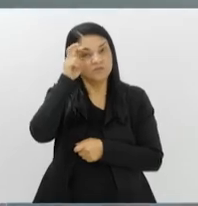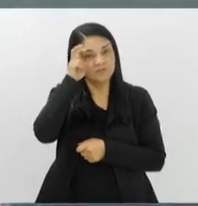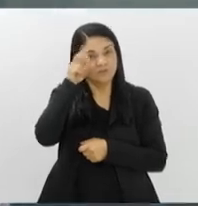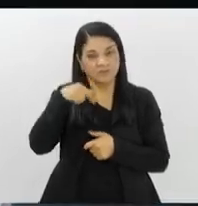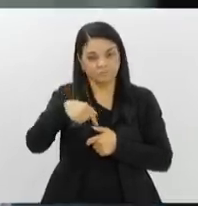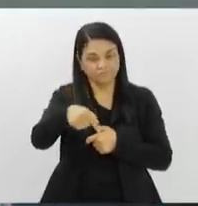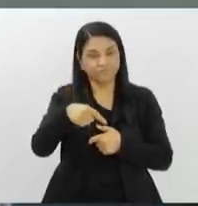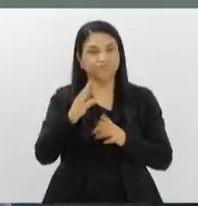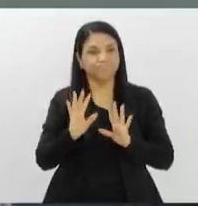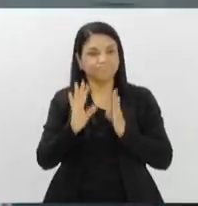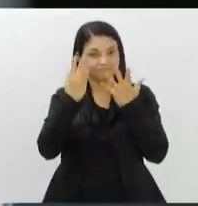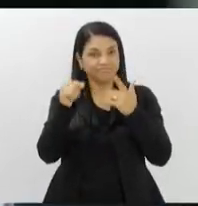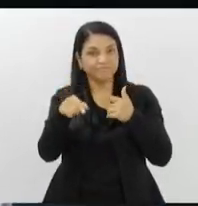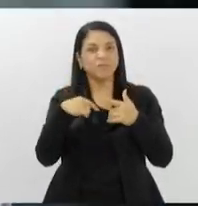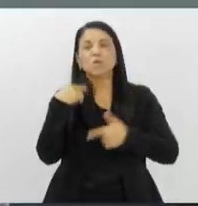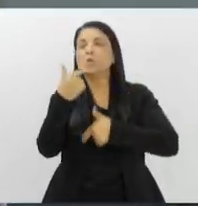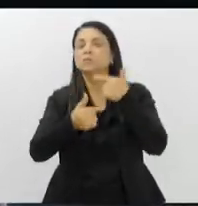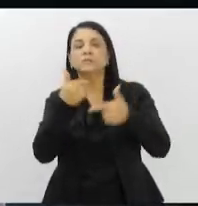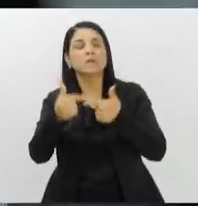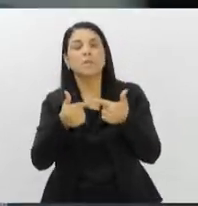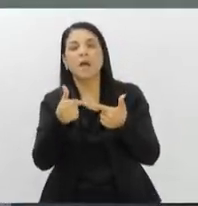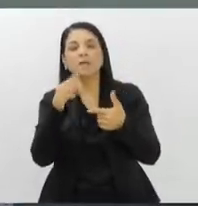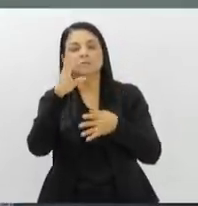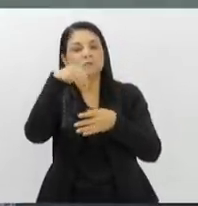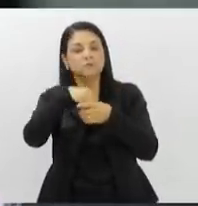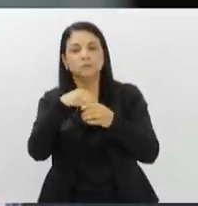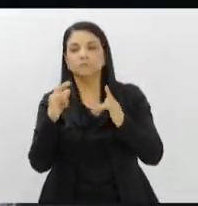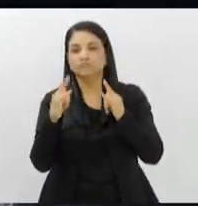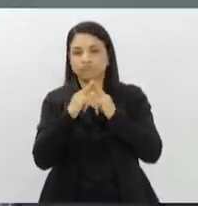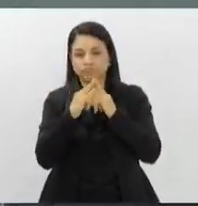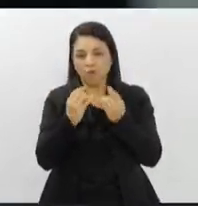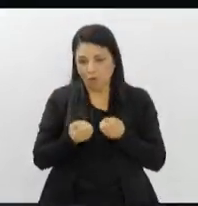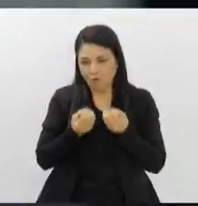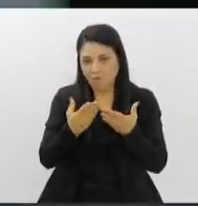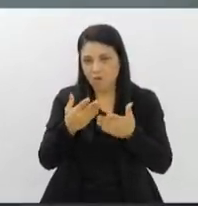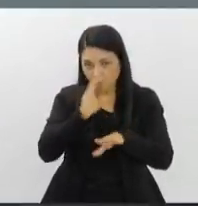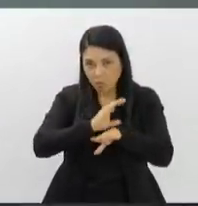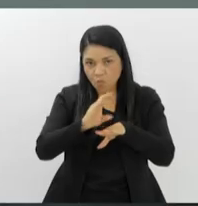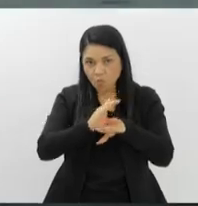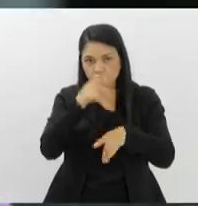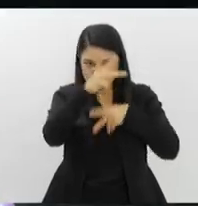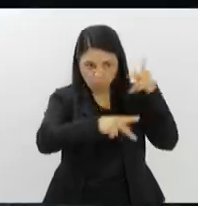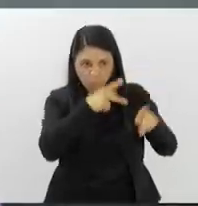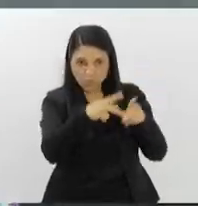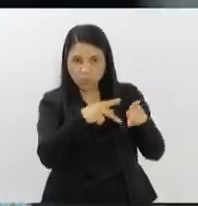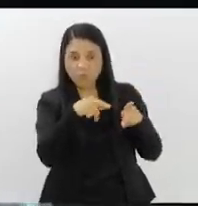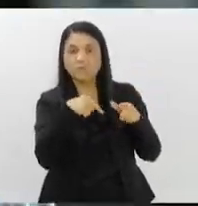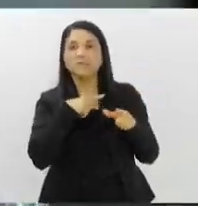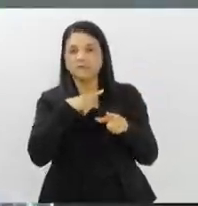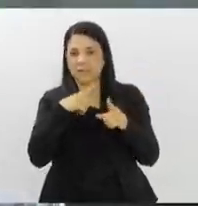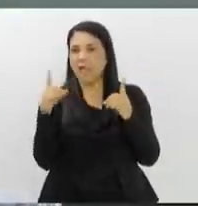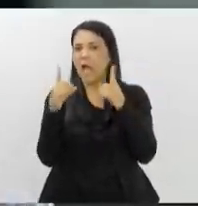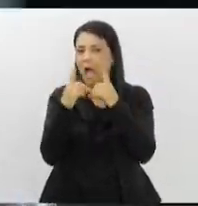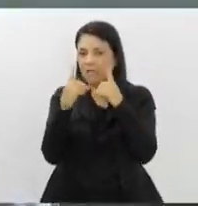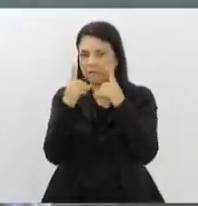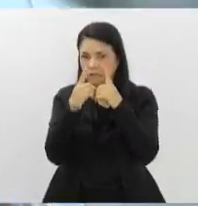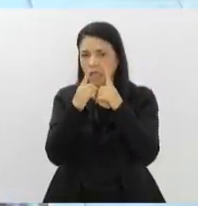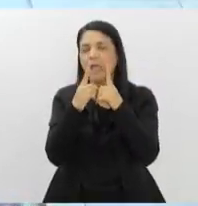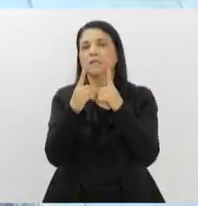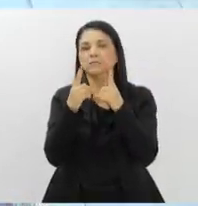realizado pelo Instituto? São oferecidos cursos também para a população? Sim, a gente tem, a gente atende. Assim que